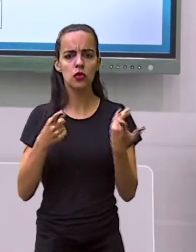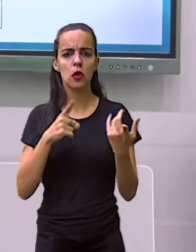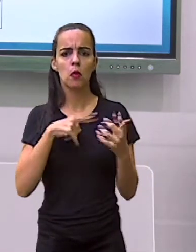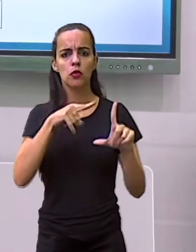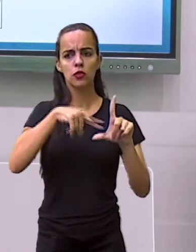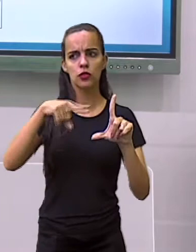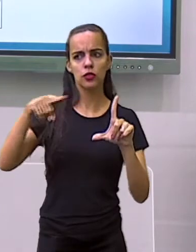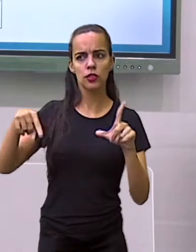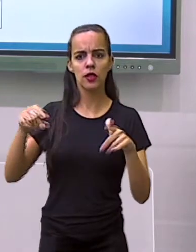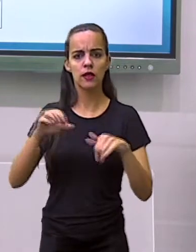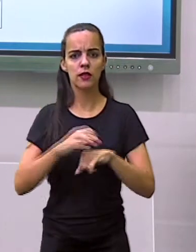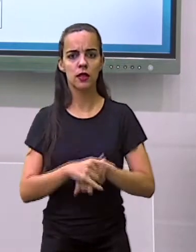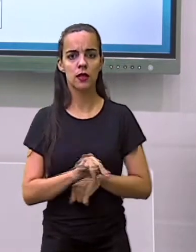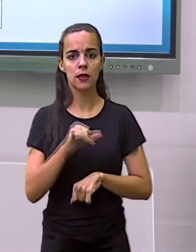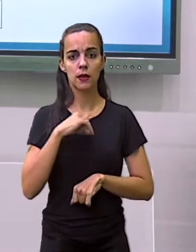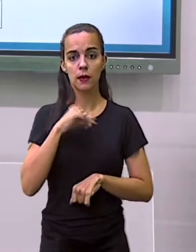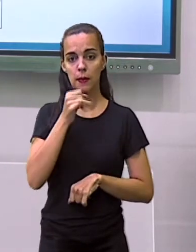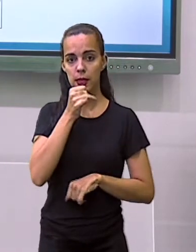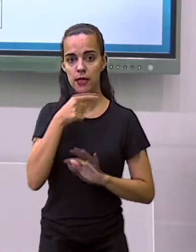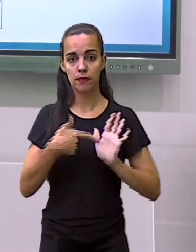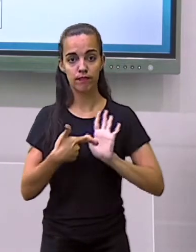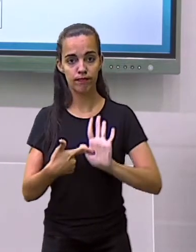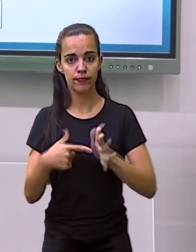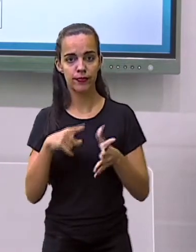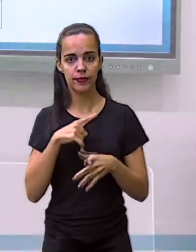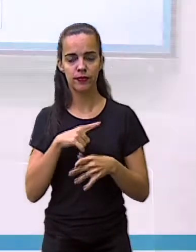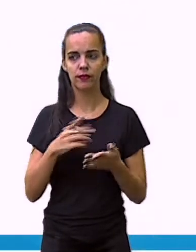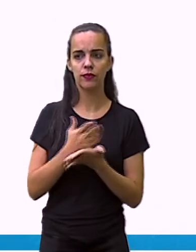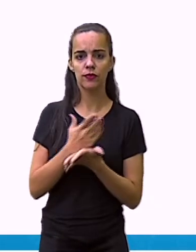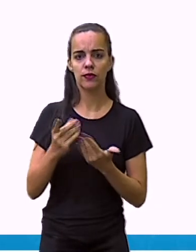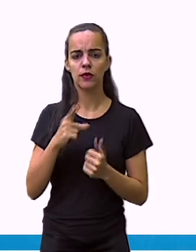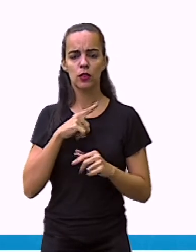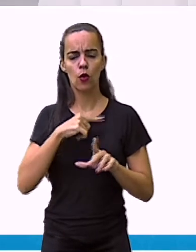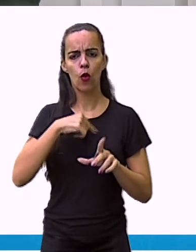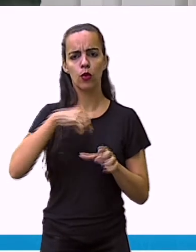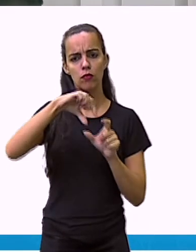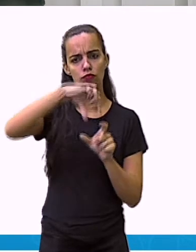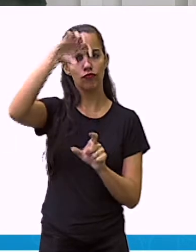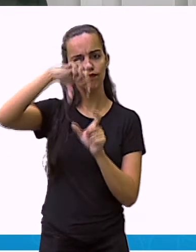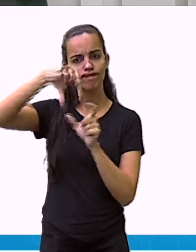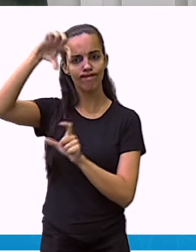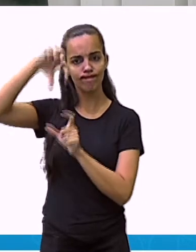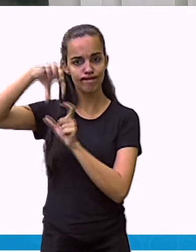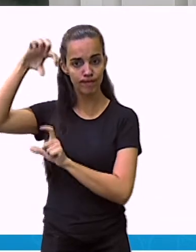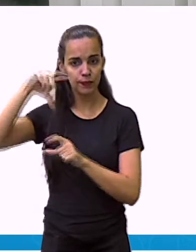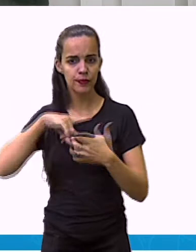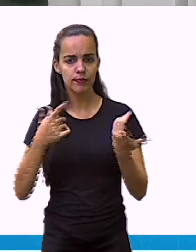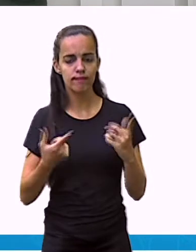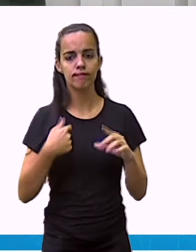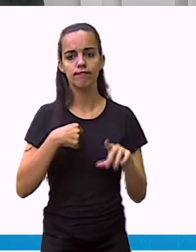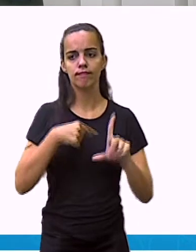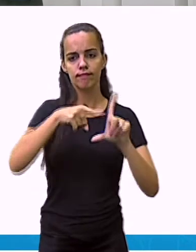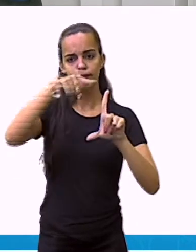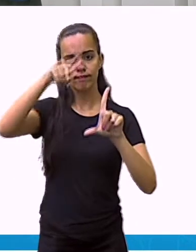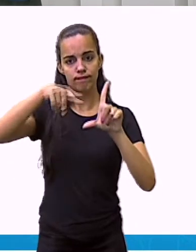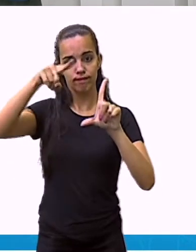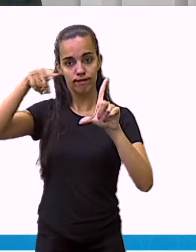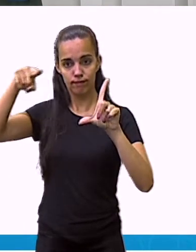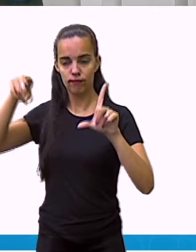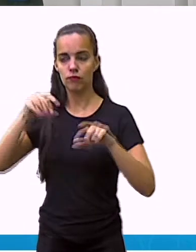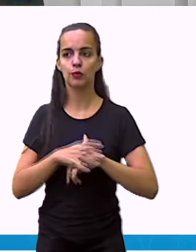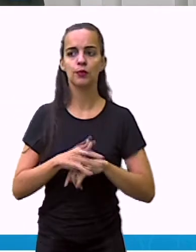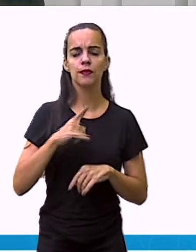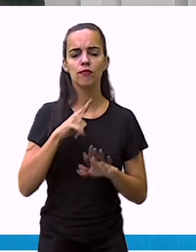O primeiro gráfico que nós veremos é o gráfico de coluna. Então vamos ver algumas informações importantes. Os gráficos de